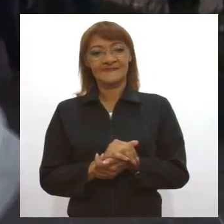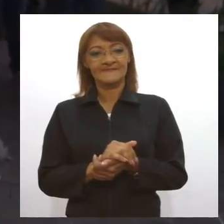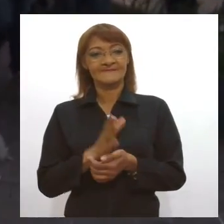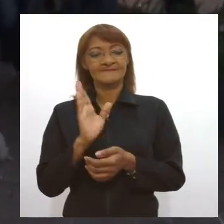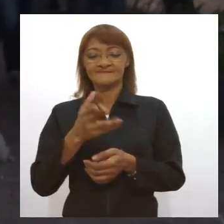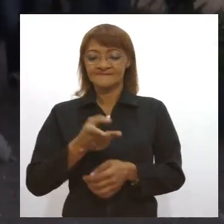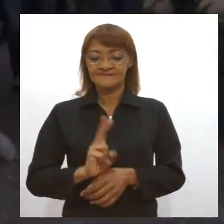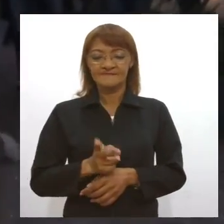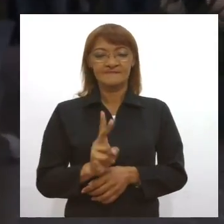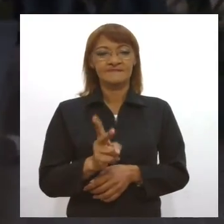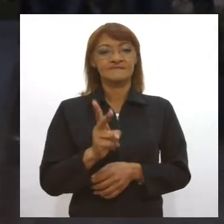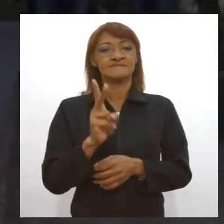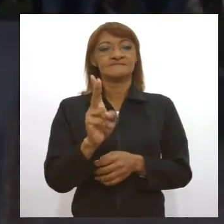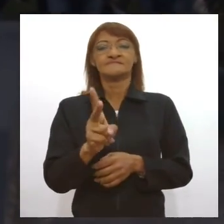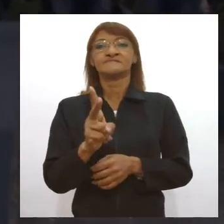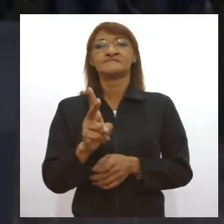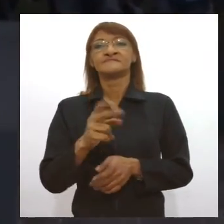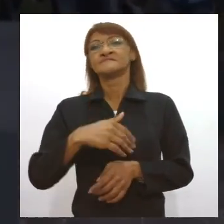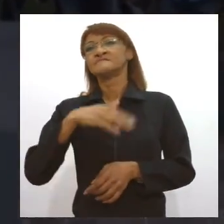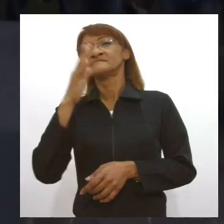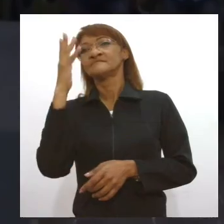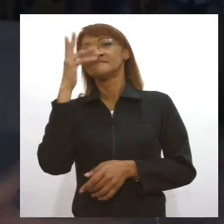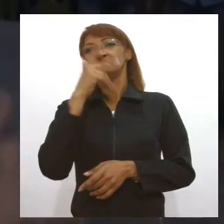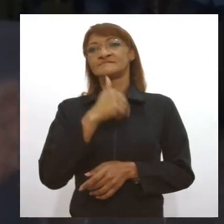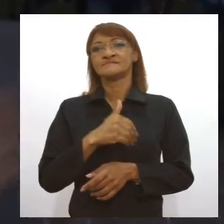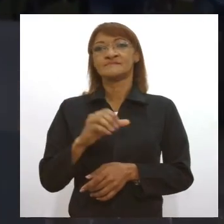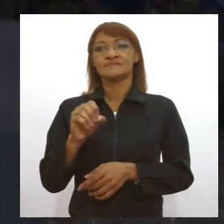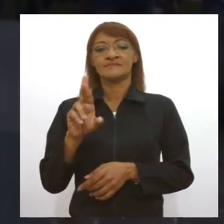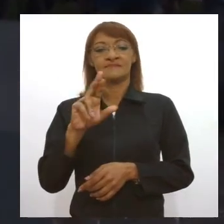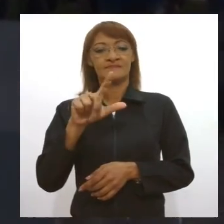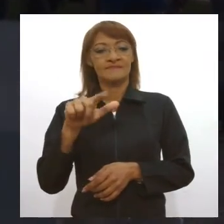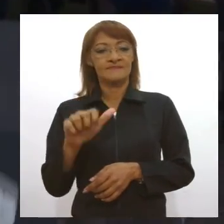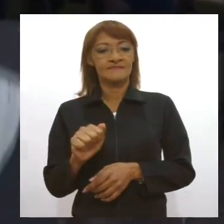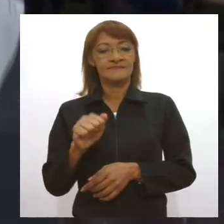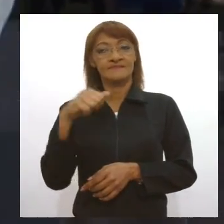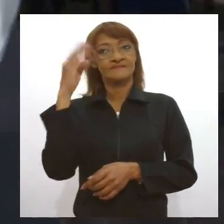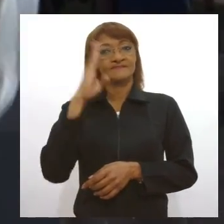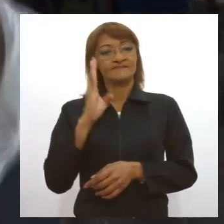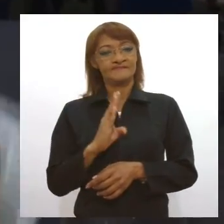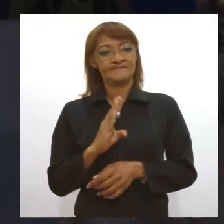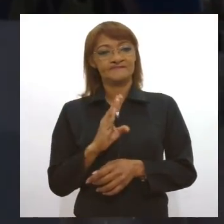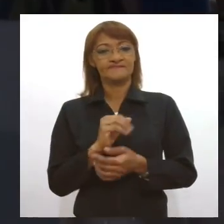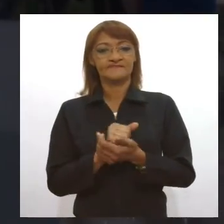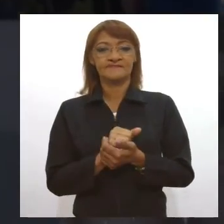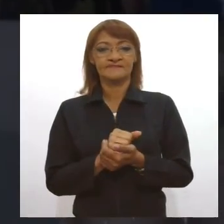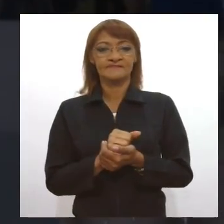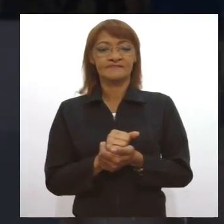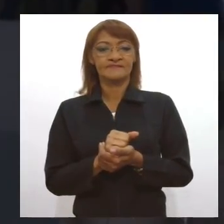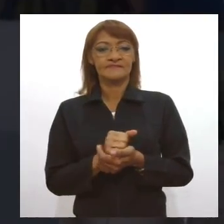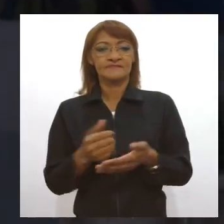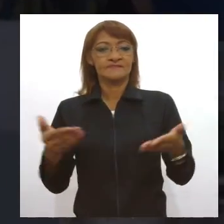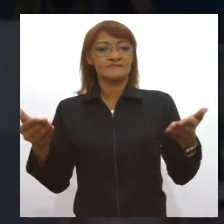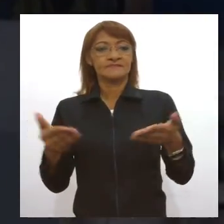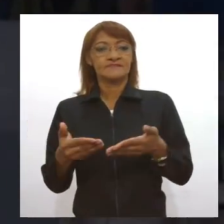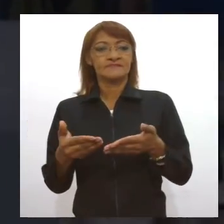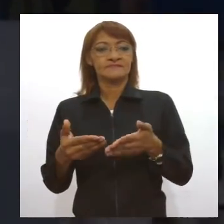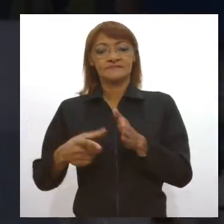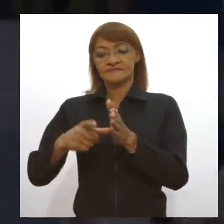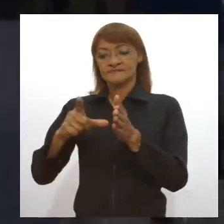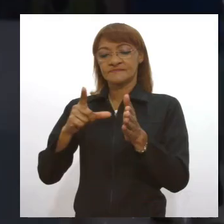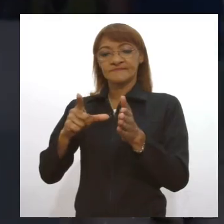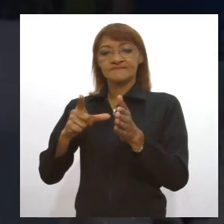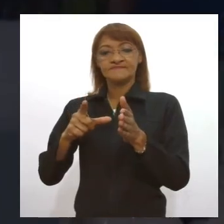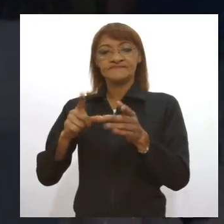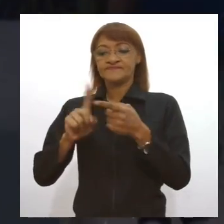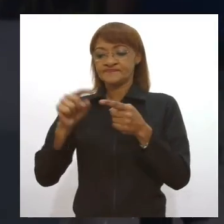continuidade à Orla mais bonita do Brasil. A gente vê que a qualidade do empreendimento que está na Orla anterior prossegue